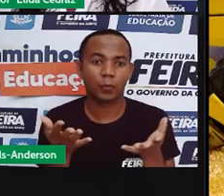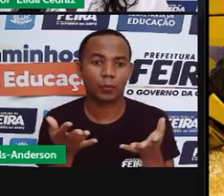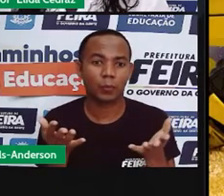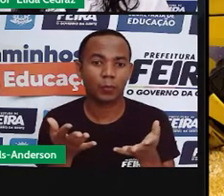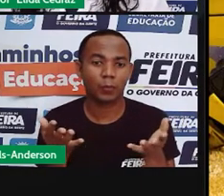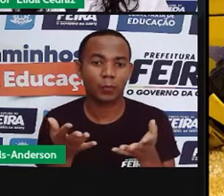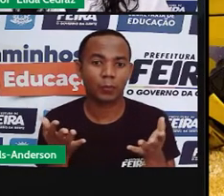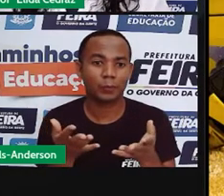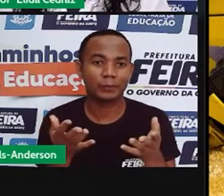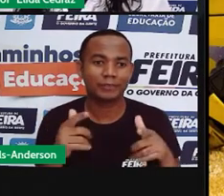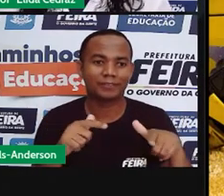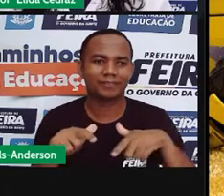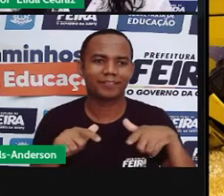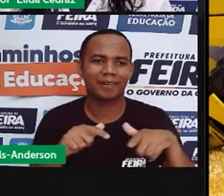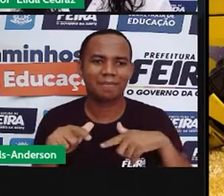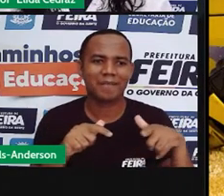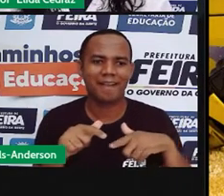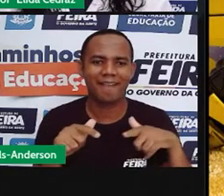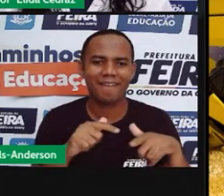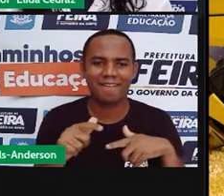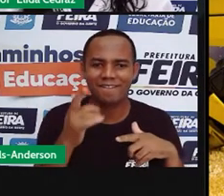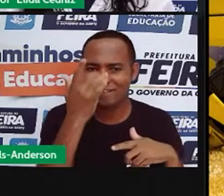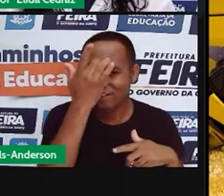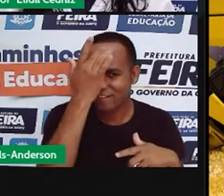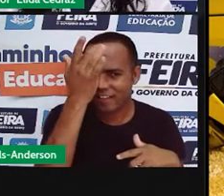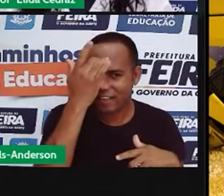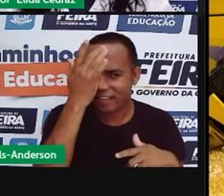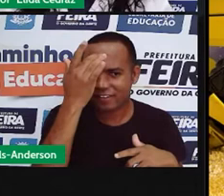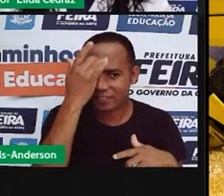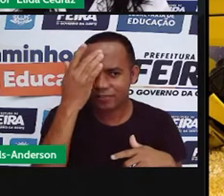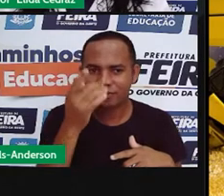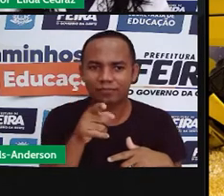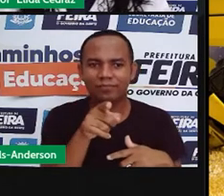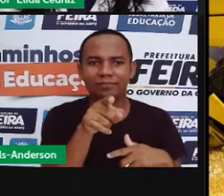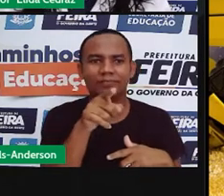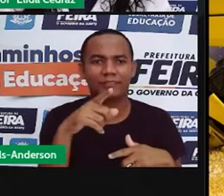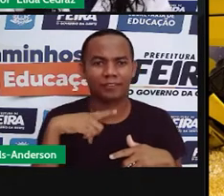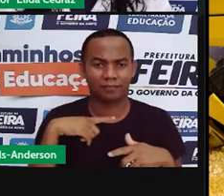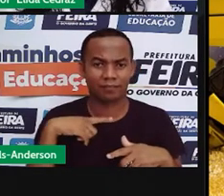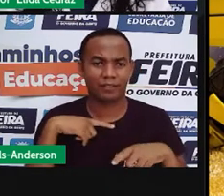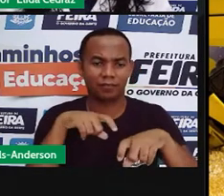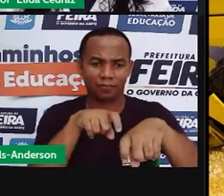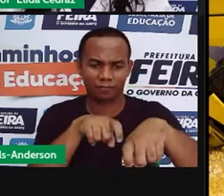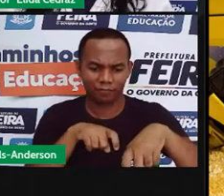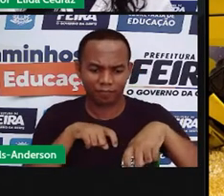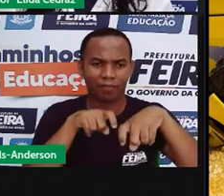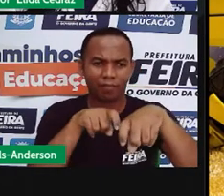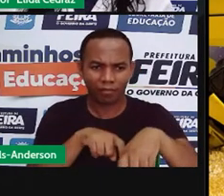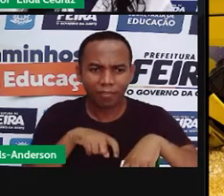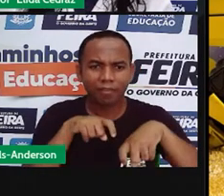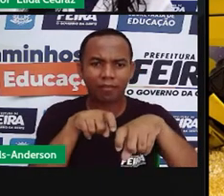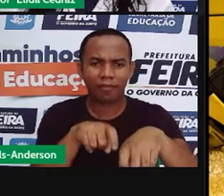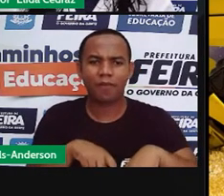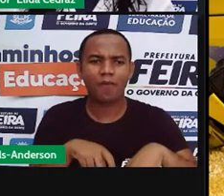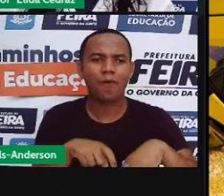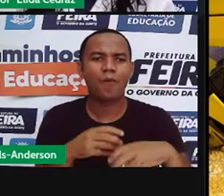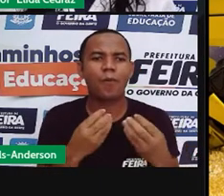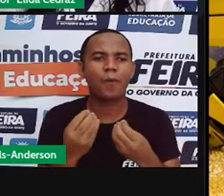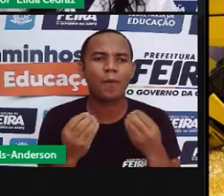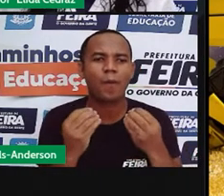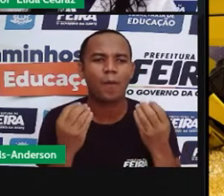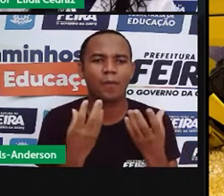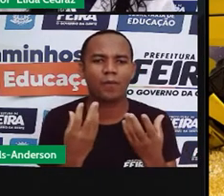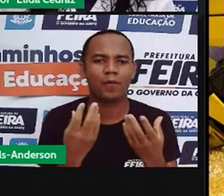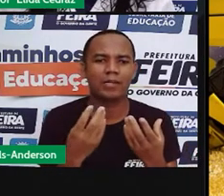ferramenta que muitos agroindustriários têm. O pessoal que tem